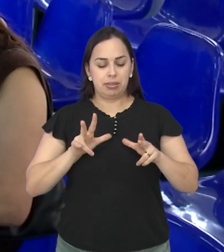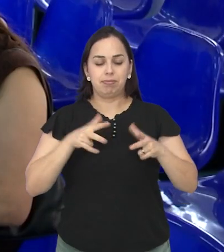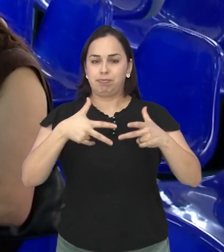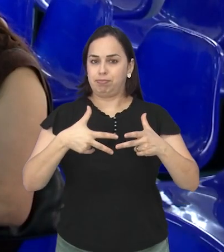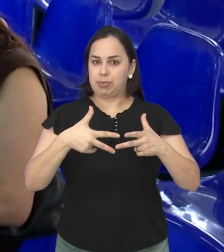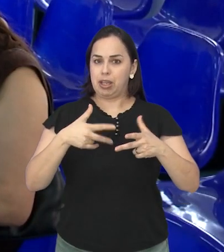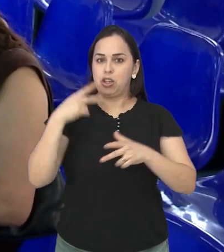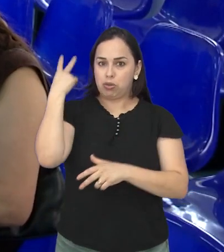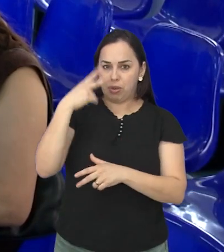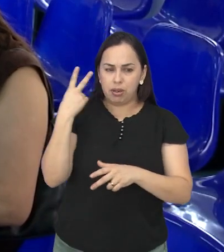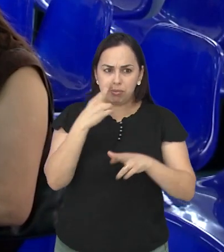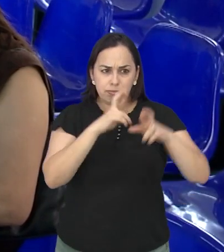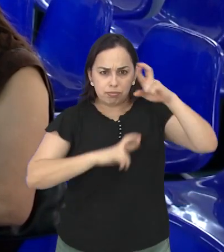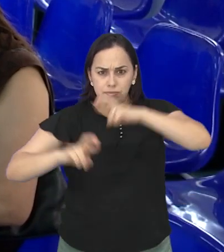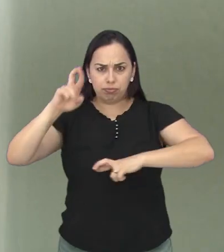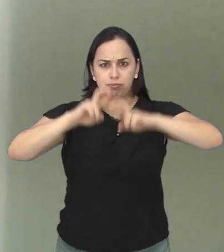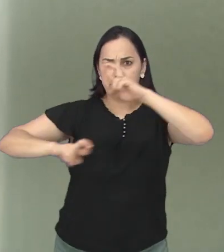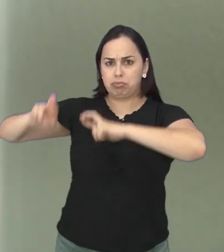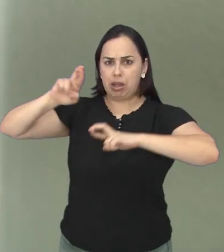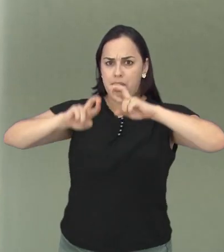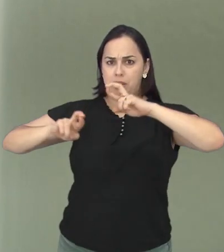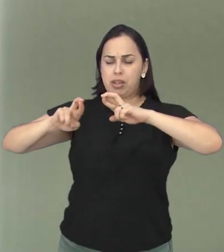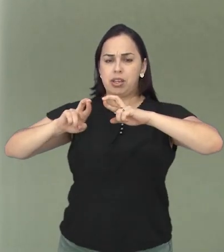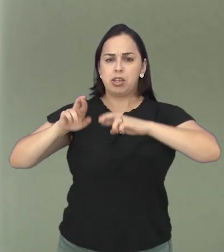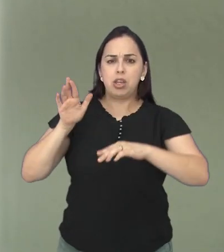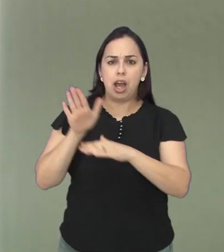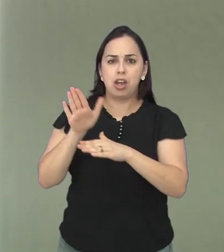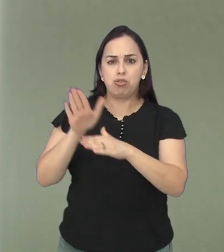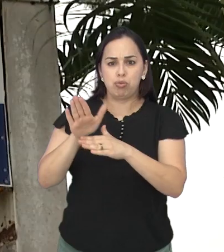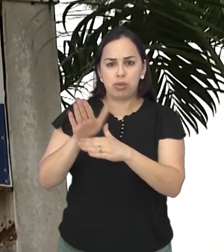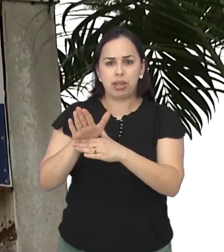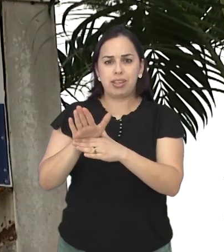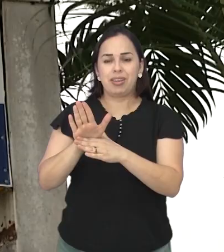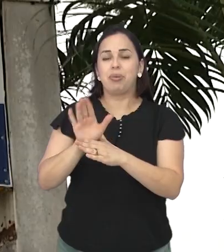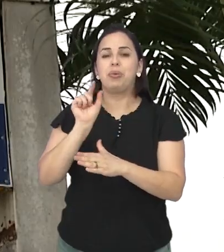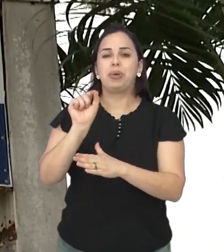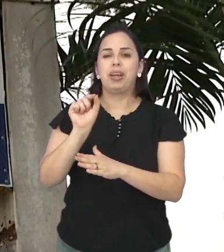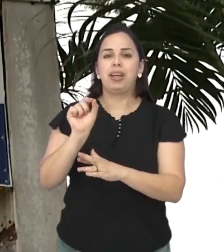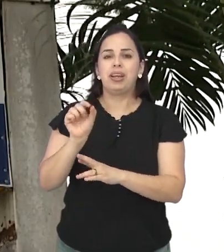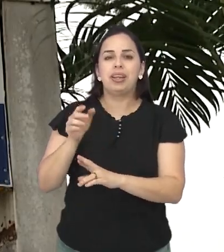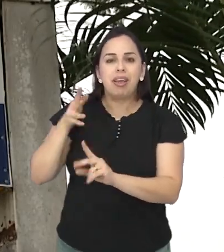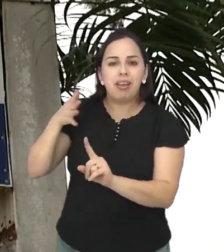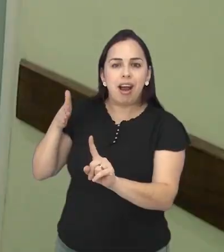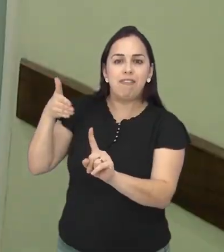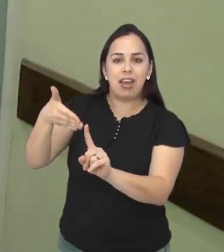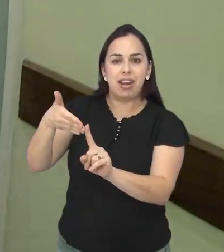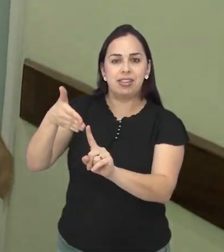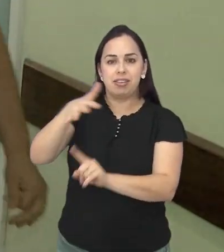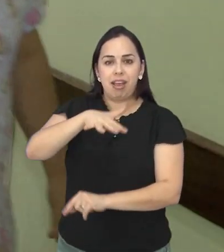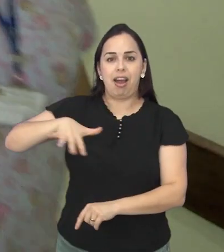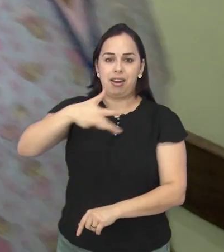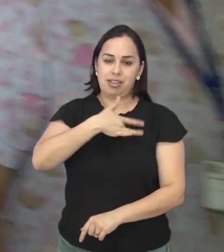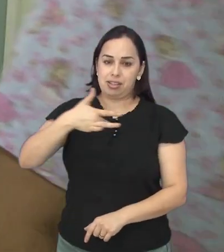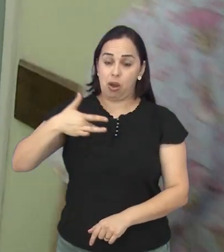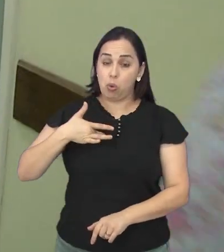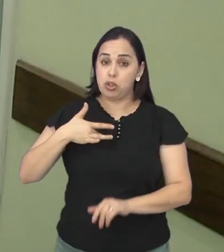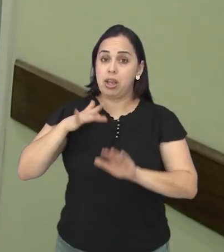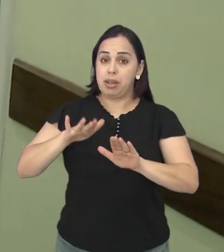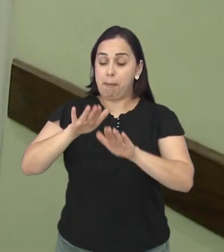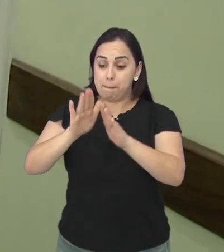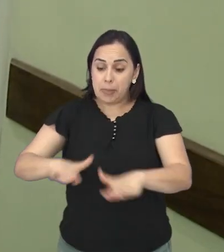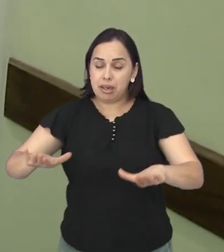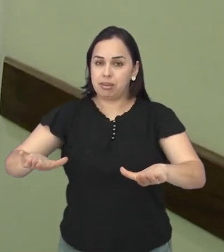atendimento oferecido na cidade e trabalhar para que o município seja referência na assistência à saúde infantil